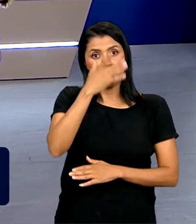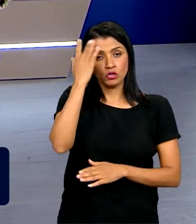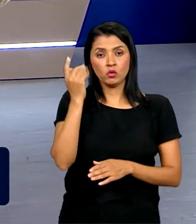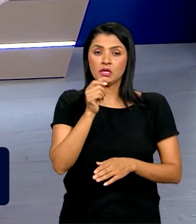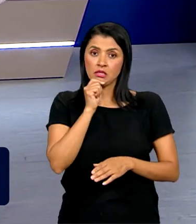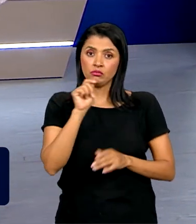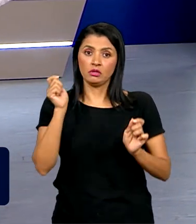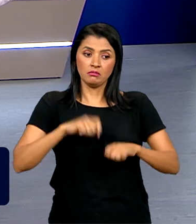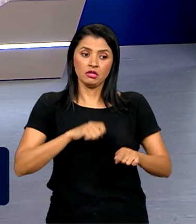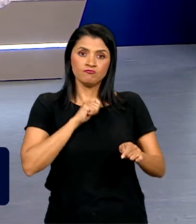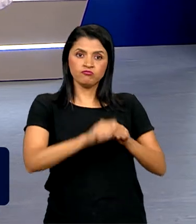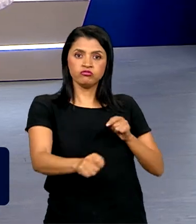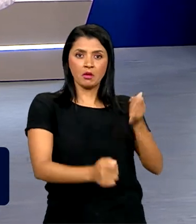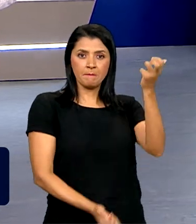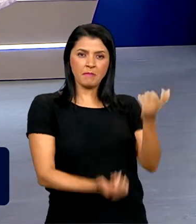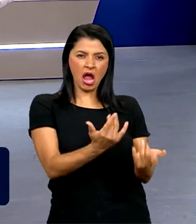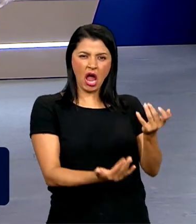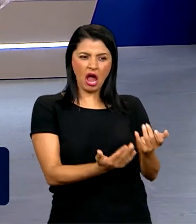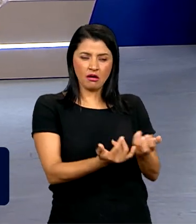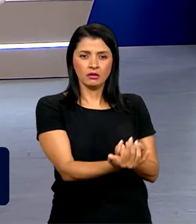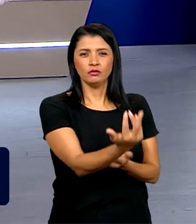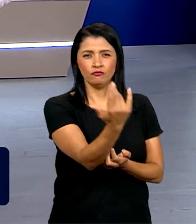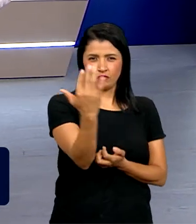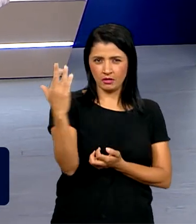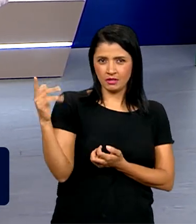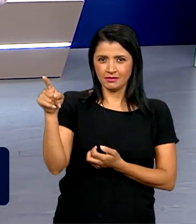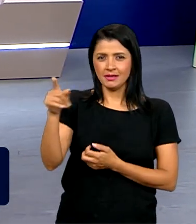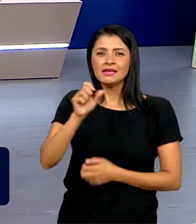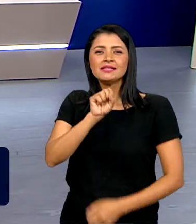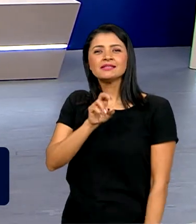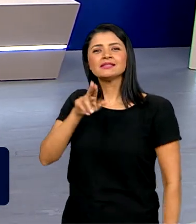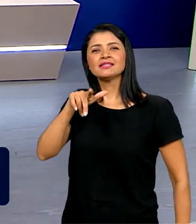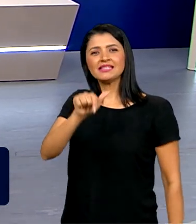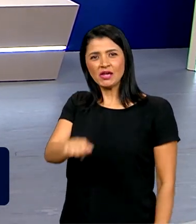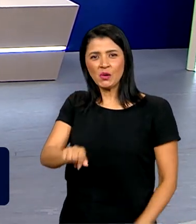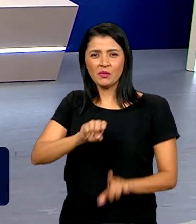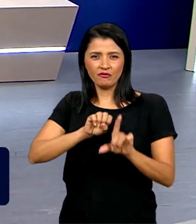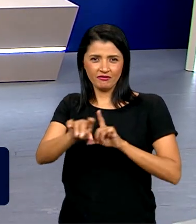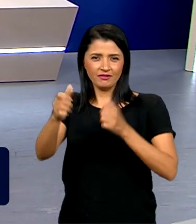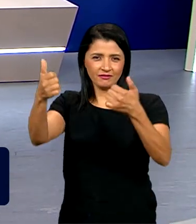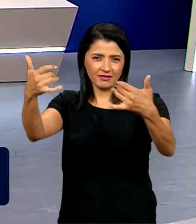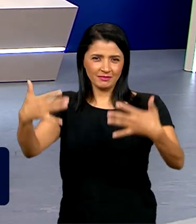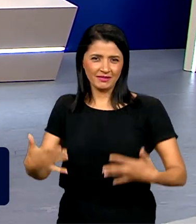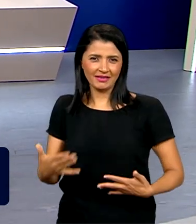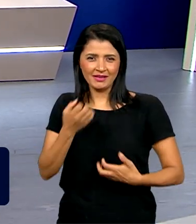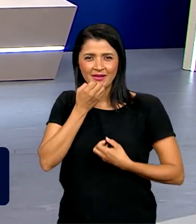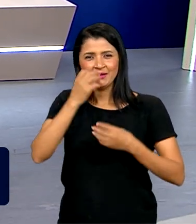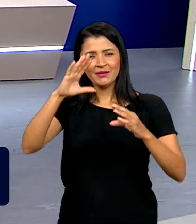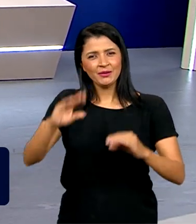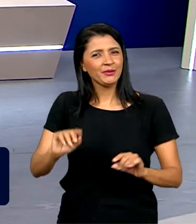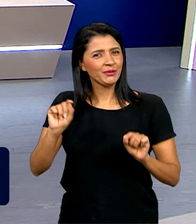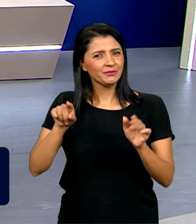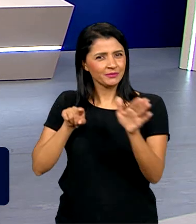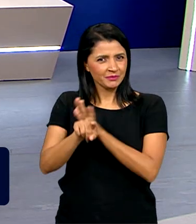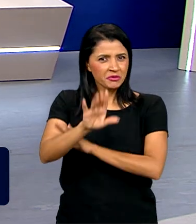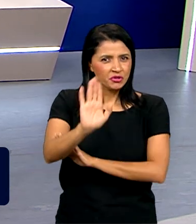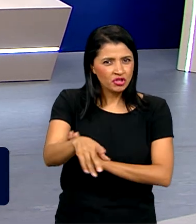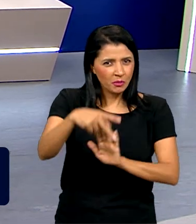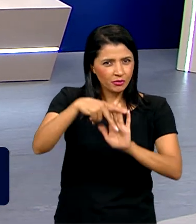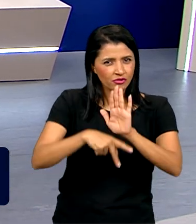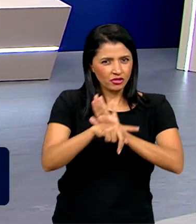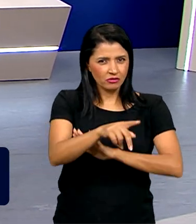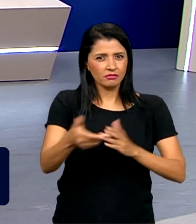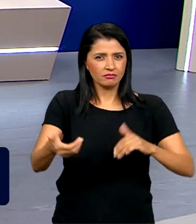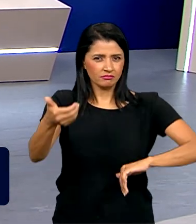florestais. Quem traz detalhes para a gente ao vivo é a Selma Dias. Selma, muito boa noite. O projeto já chegou aí no